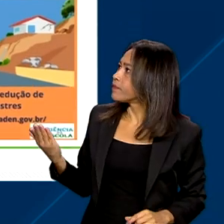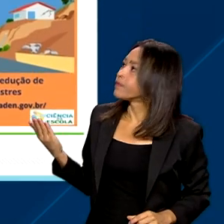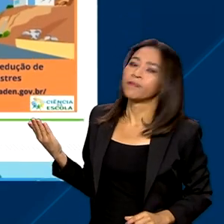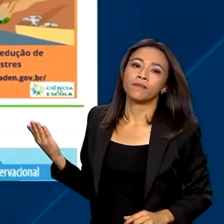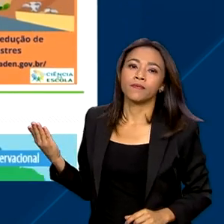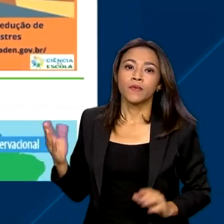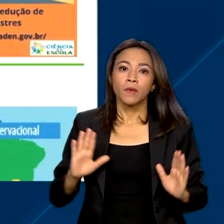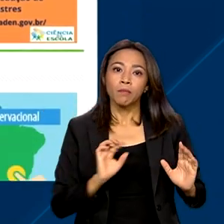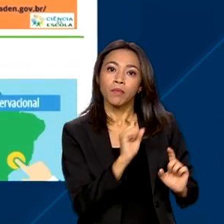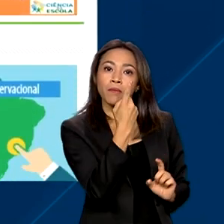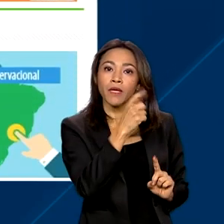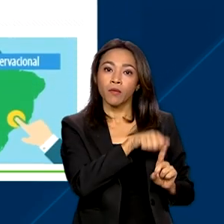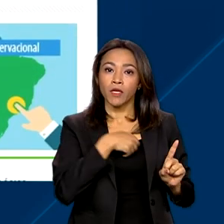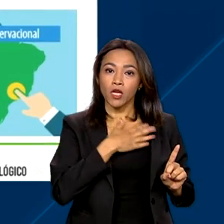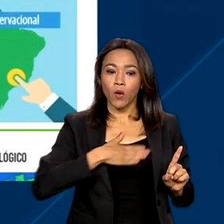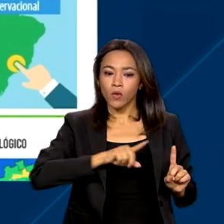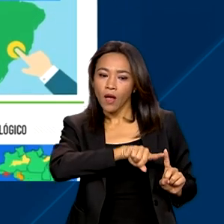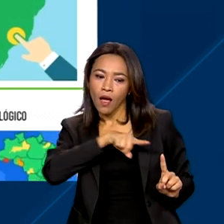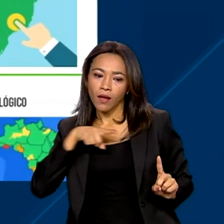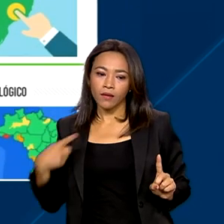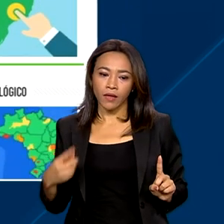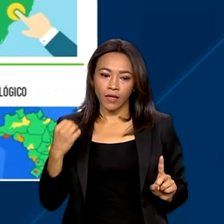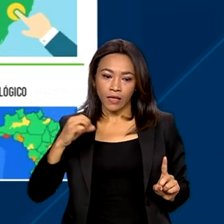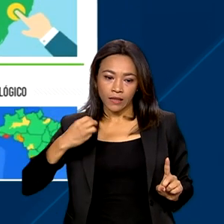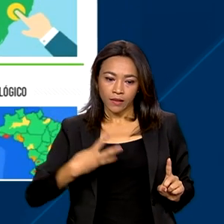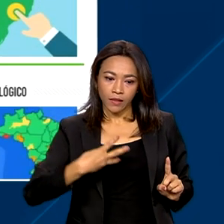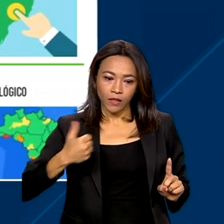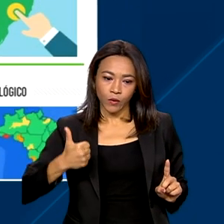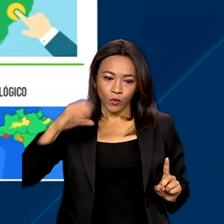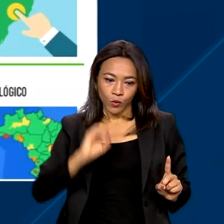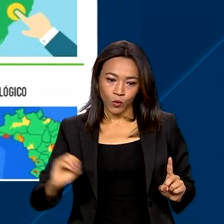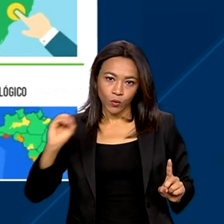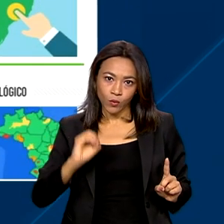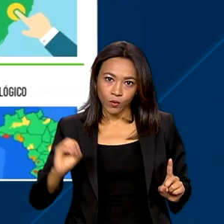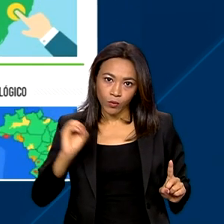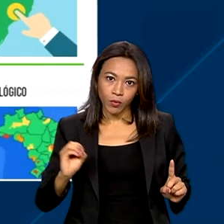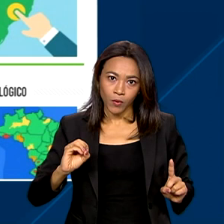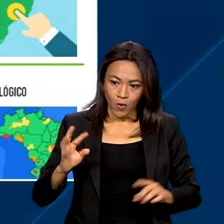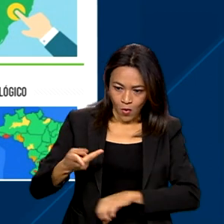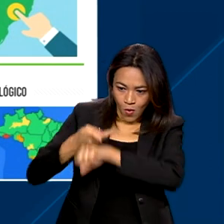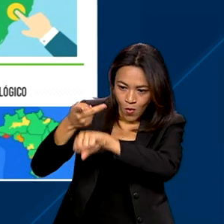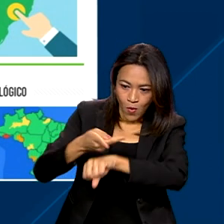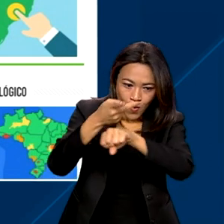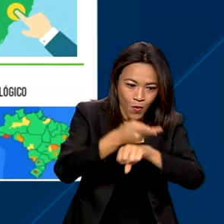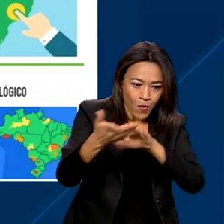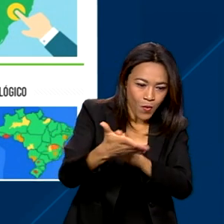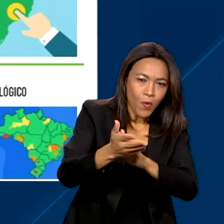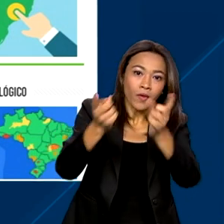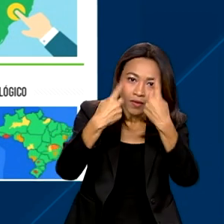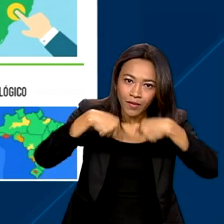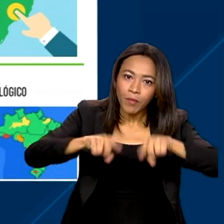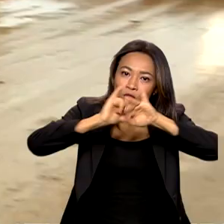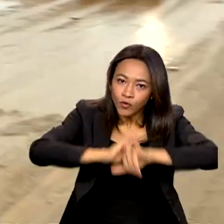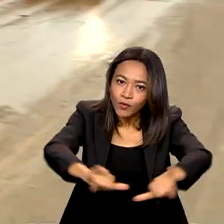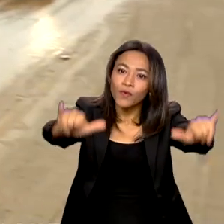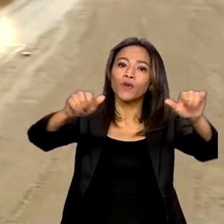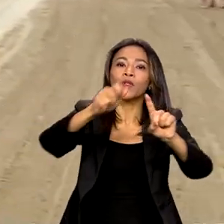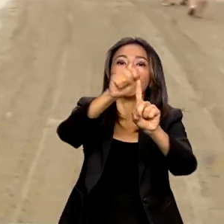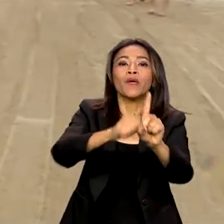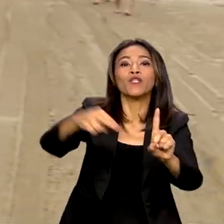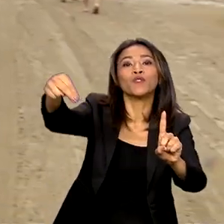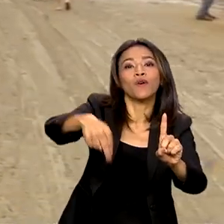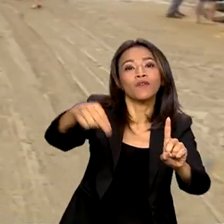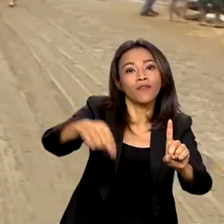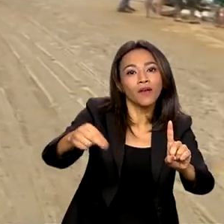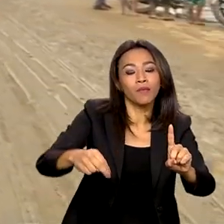entre 1º de agosto e 31 de outubro. As iniciativas premiadas serão conhecidas em novembro. Com mais de